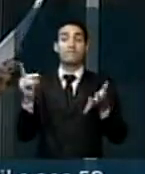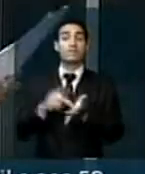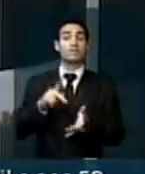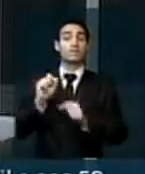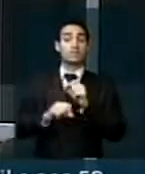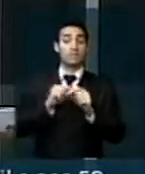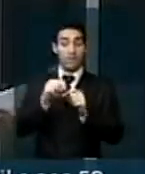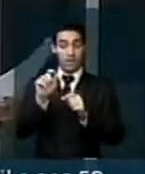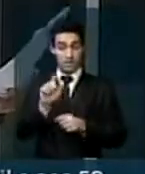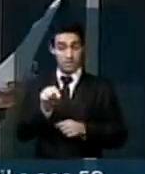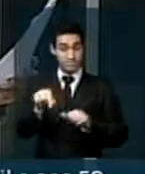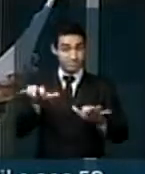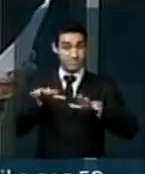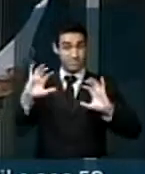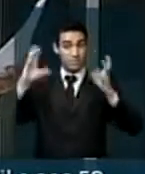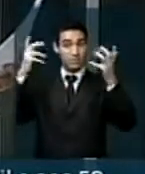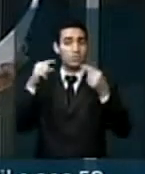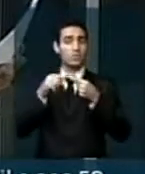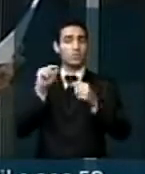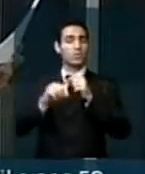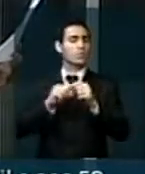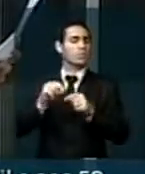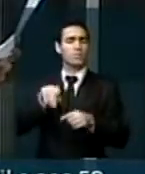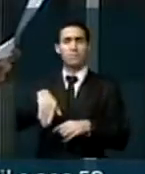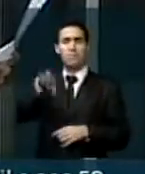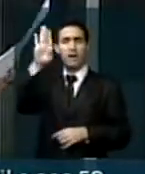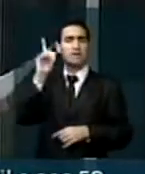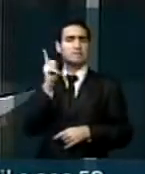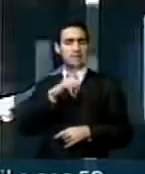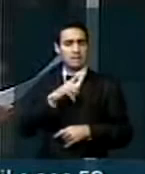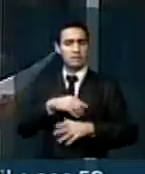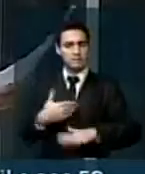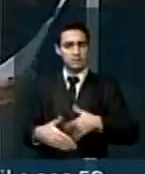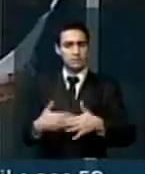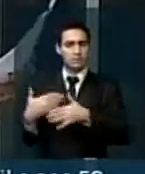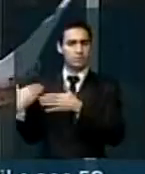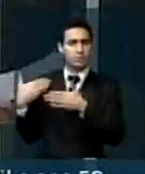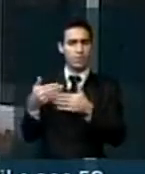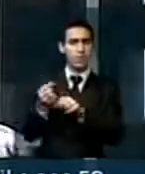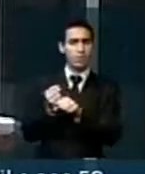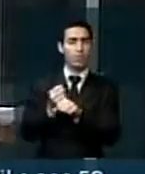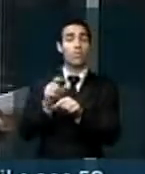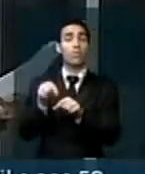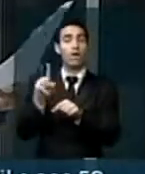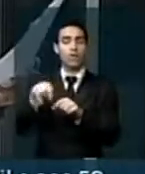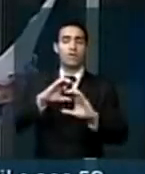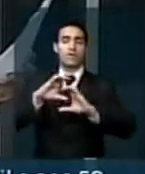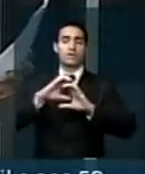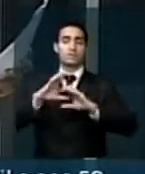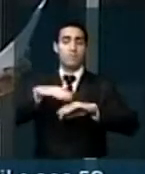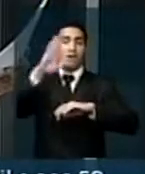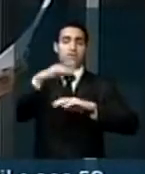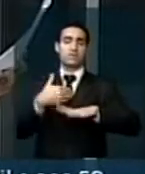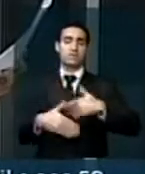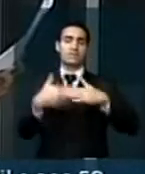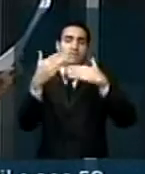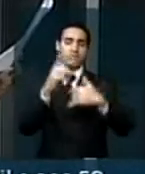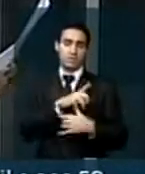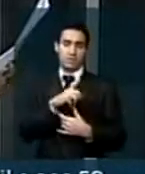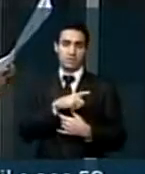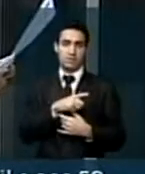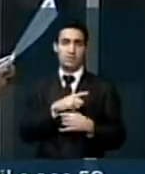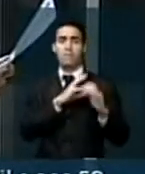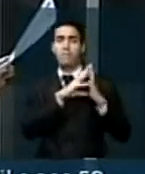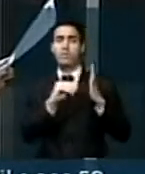tipo dizem respeito ao fenômeno humano que mais tem se desenvolvido nas últimas décadas, que é a comunicação. Os